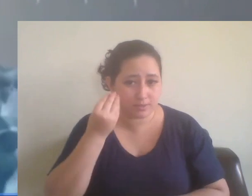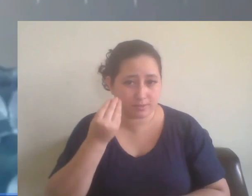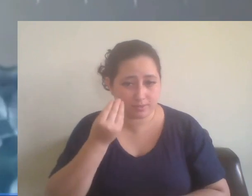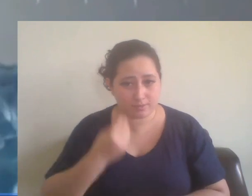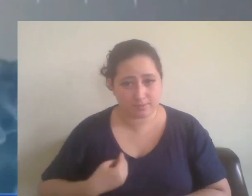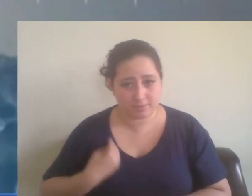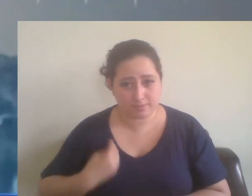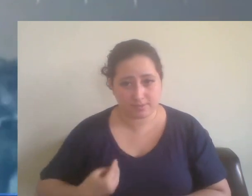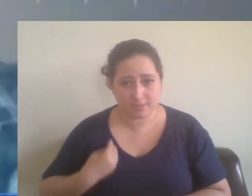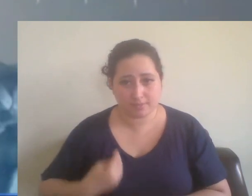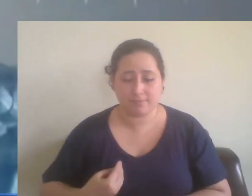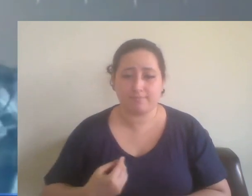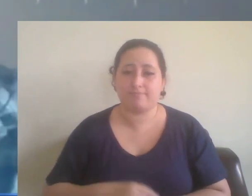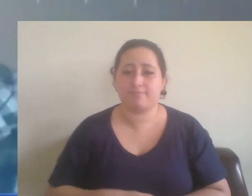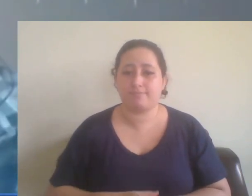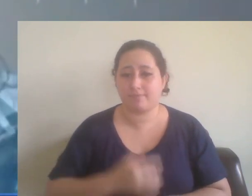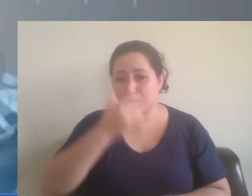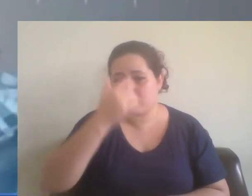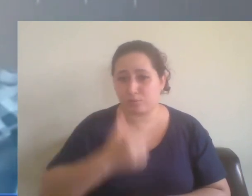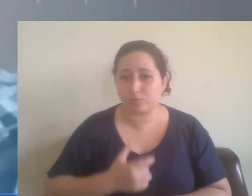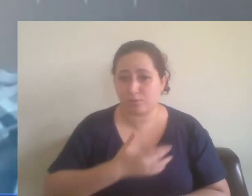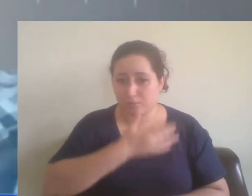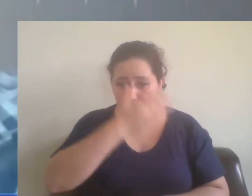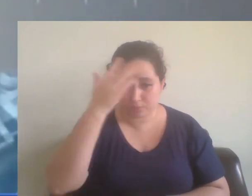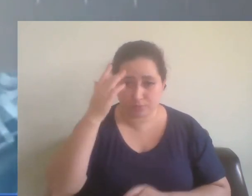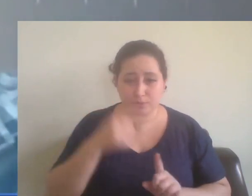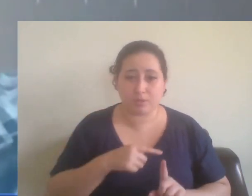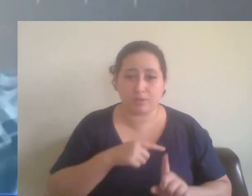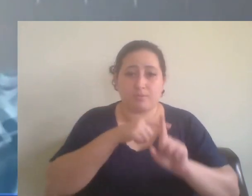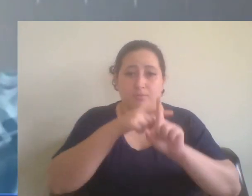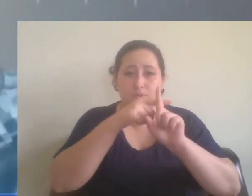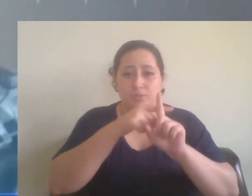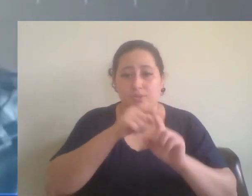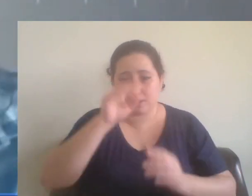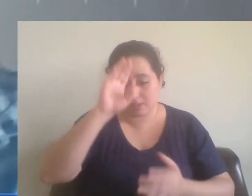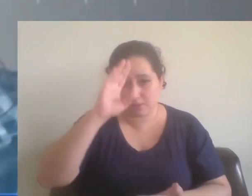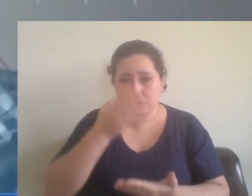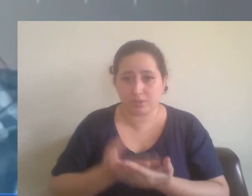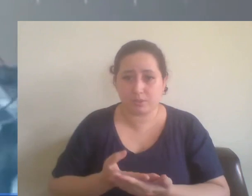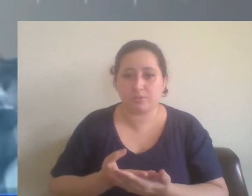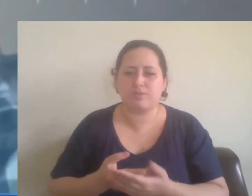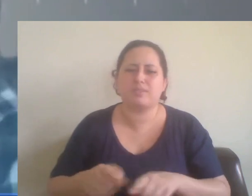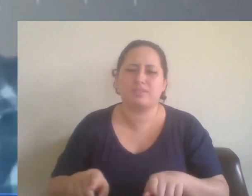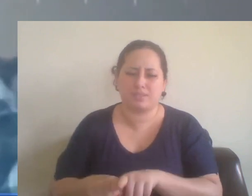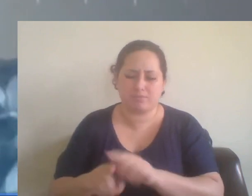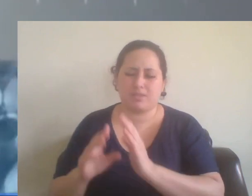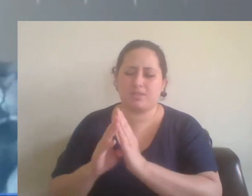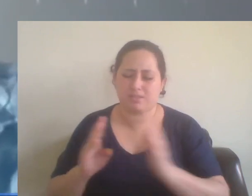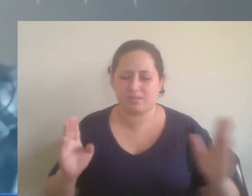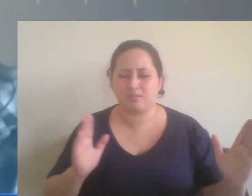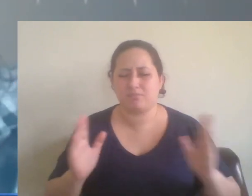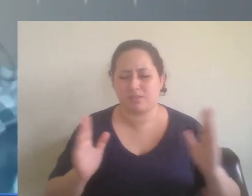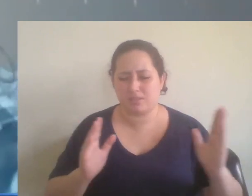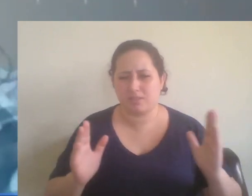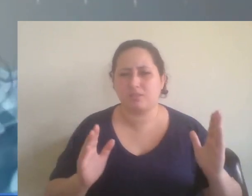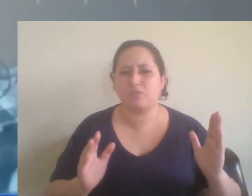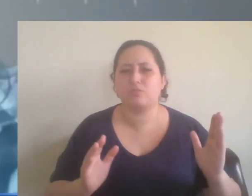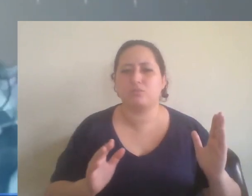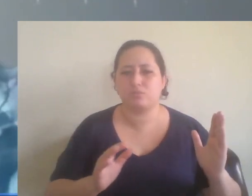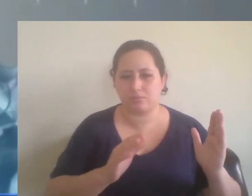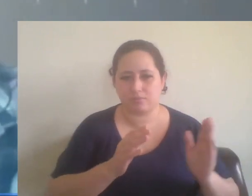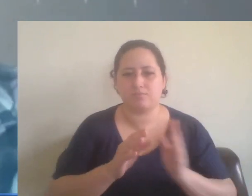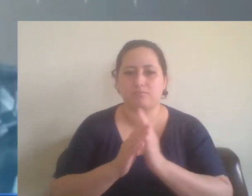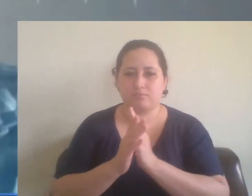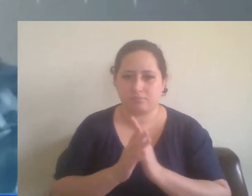como eu sou otimista, eu acredito firmemente que isso também é passageiro, já que não é novidade na